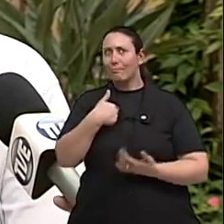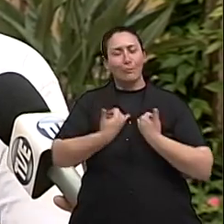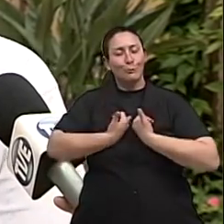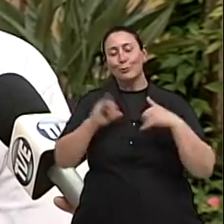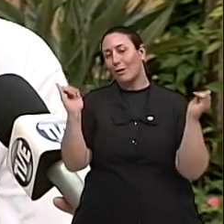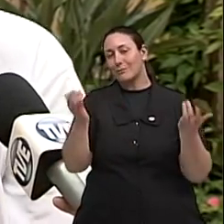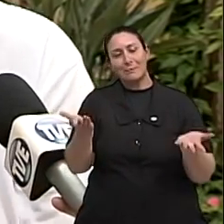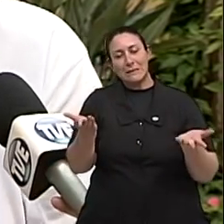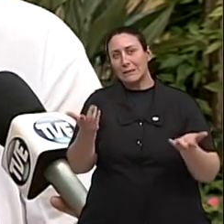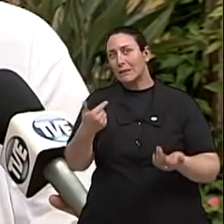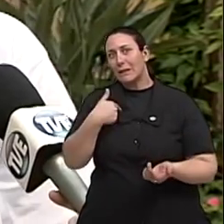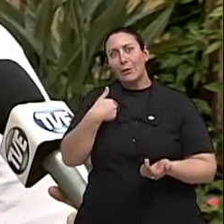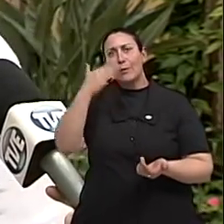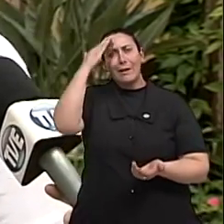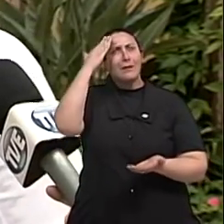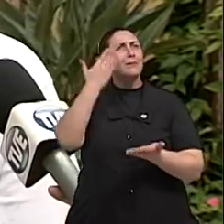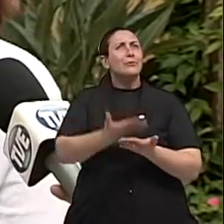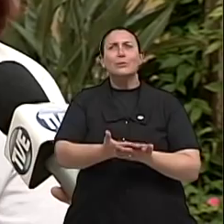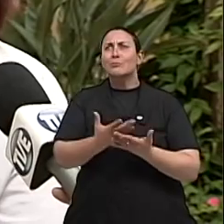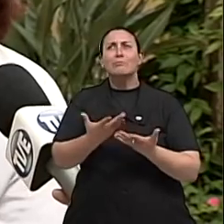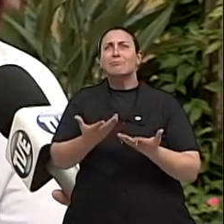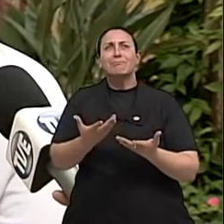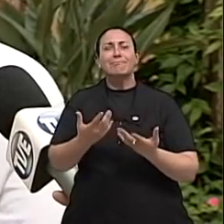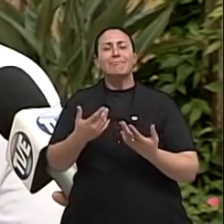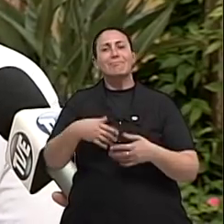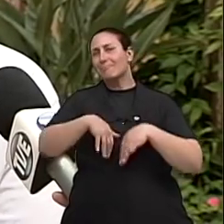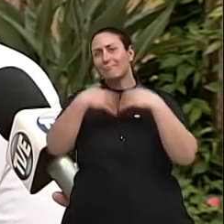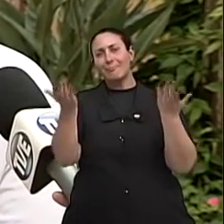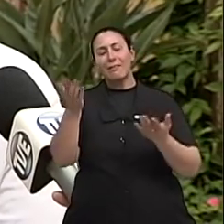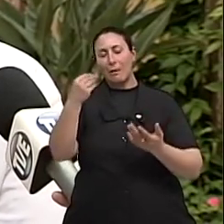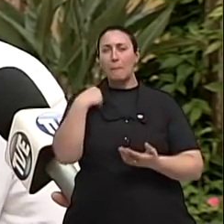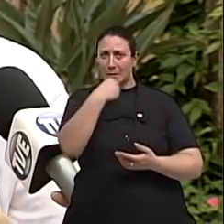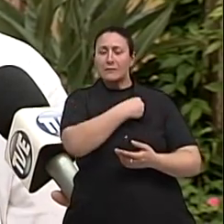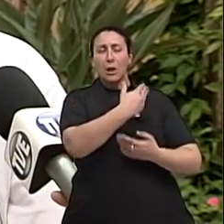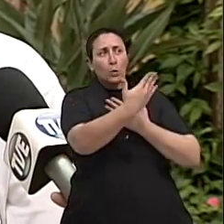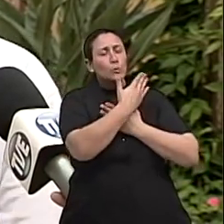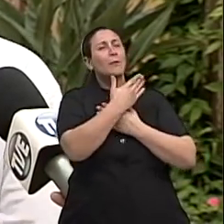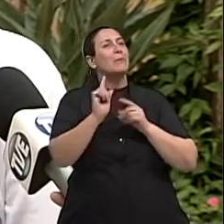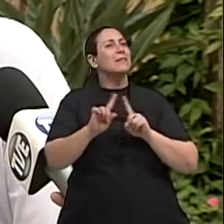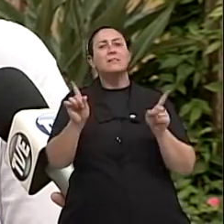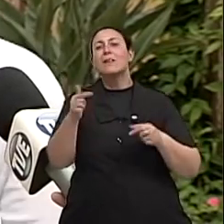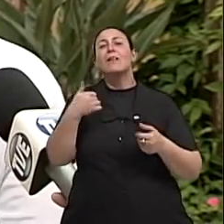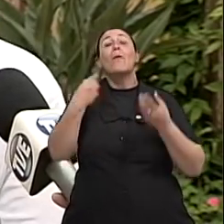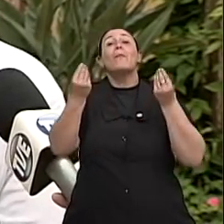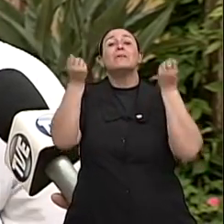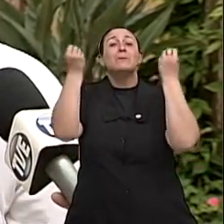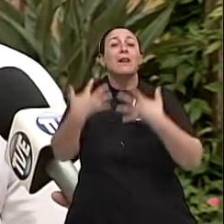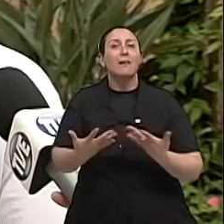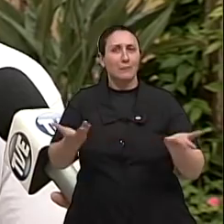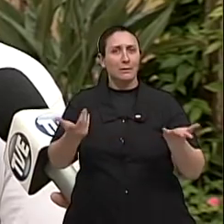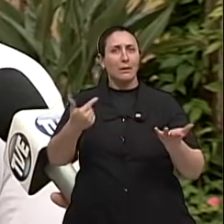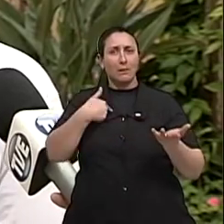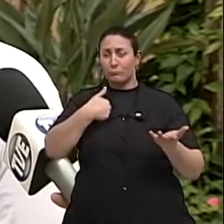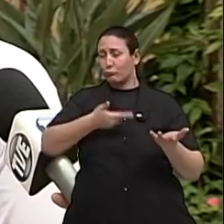Eu acredito em tantas outras coisas, não, claro, que com a ajuda da medicina, mas, como é que vai explicar? Eu